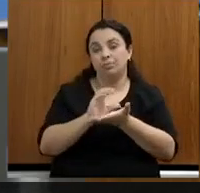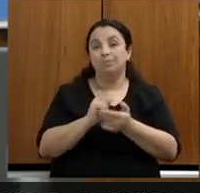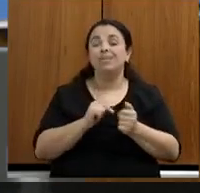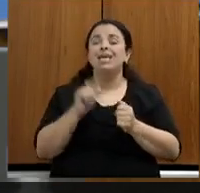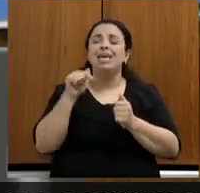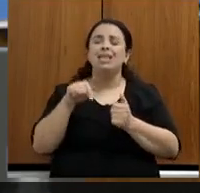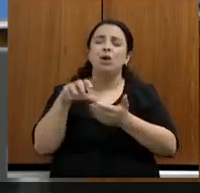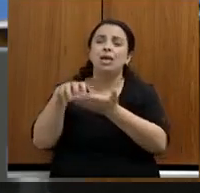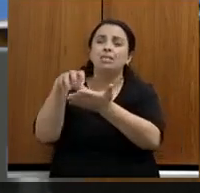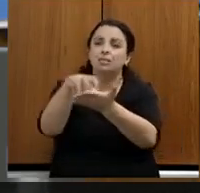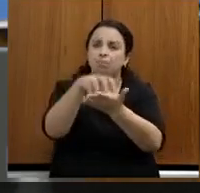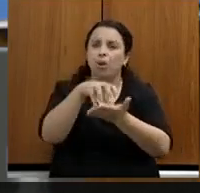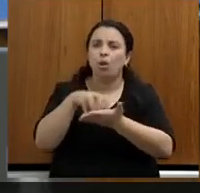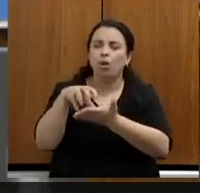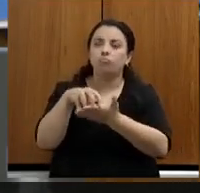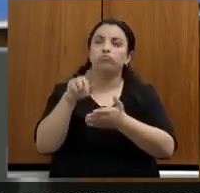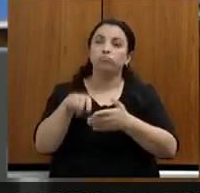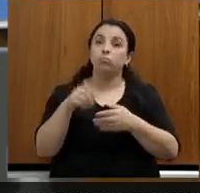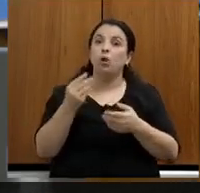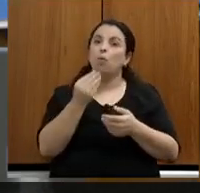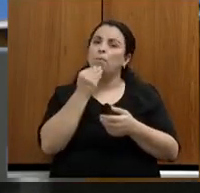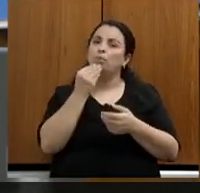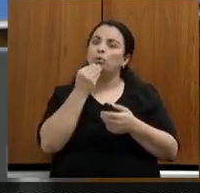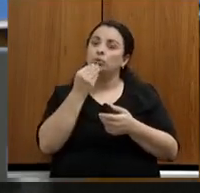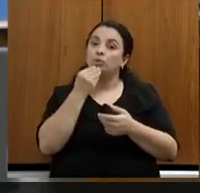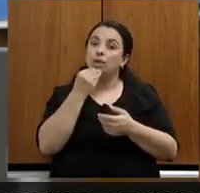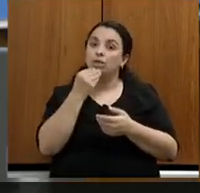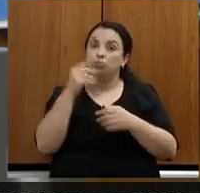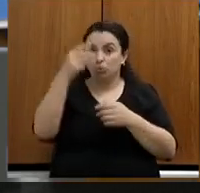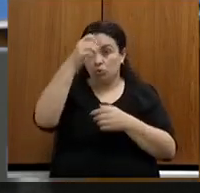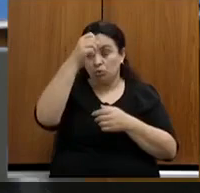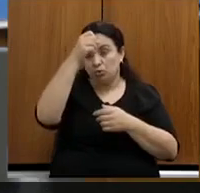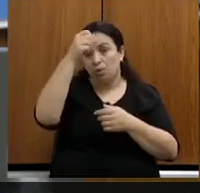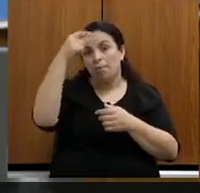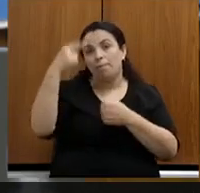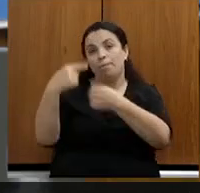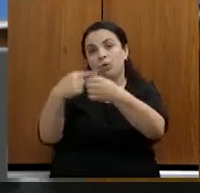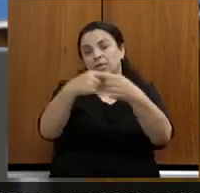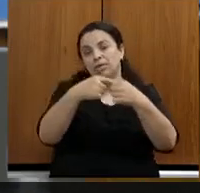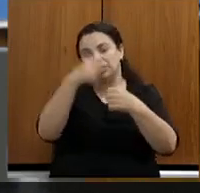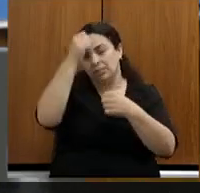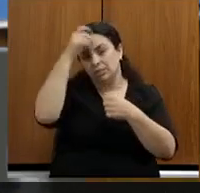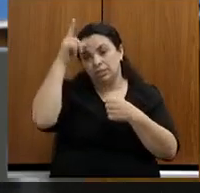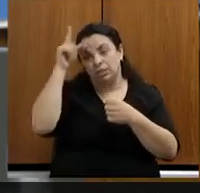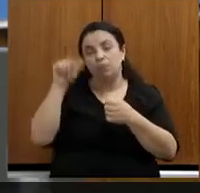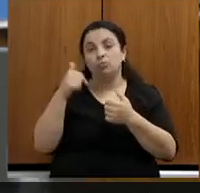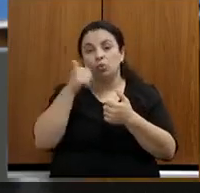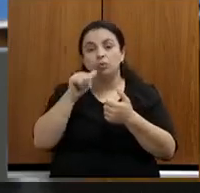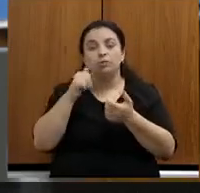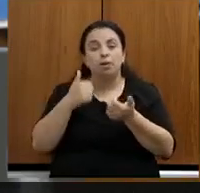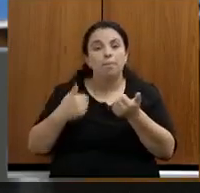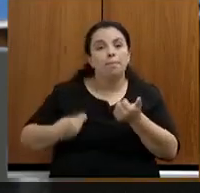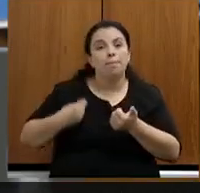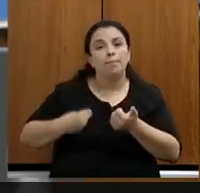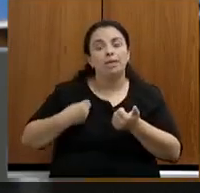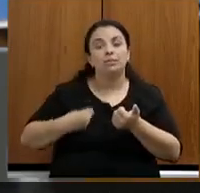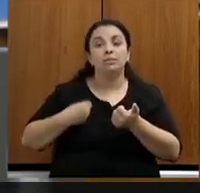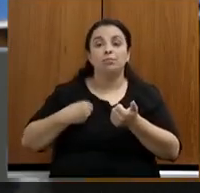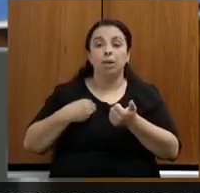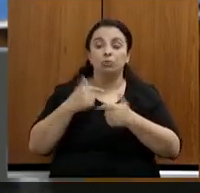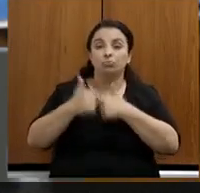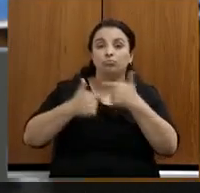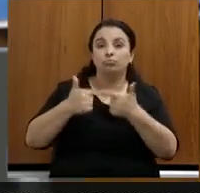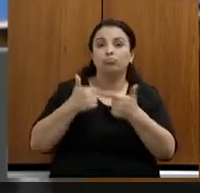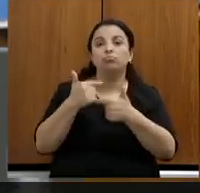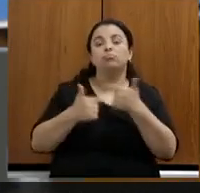oportunidade para os municípios agregarem na prestação de serviço e, hoje, tramita aqui na Assembleia Legislativa a